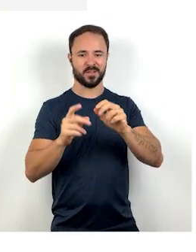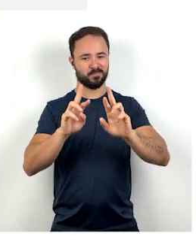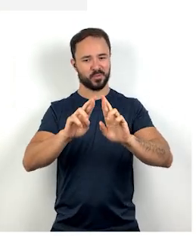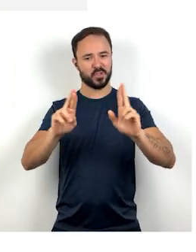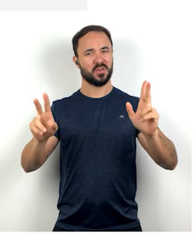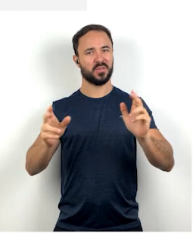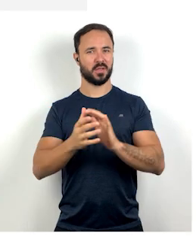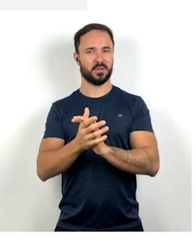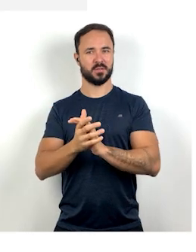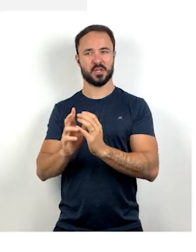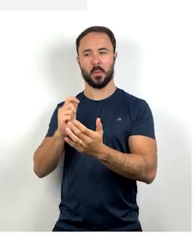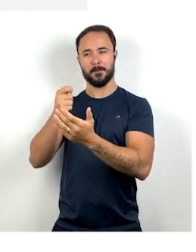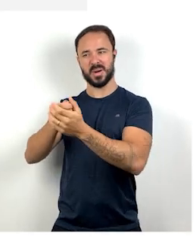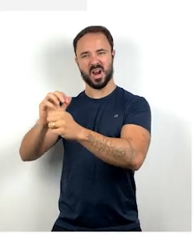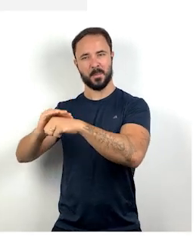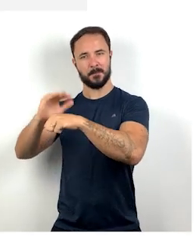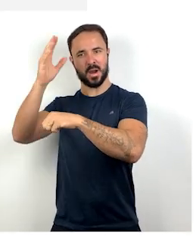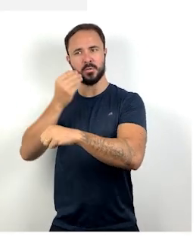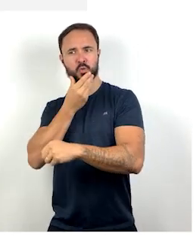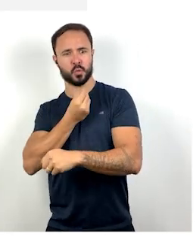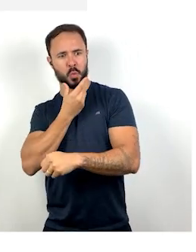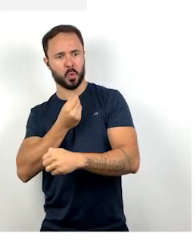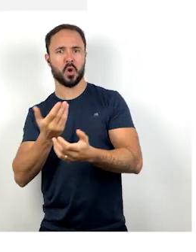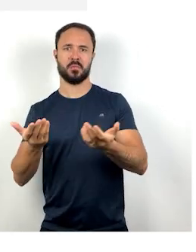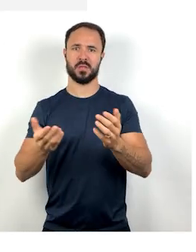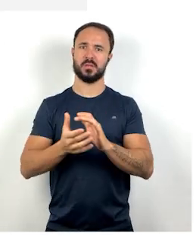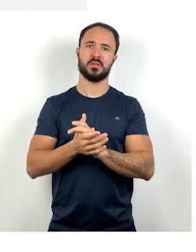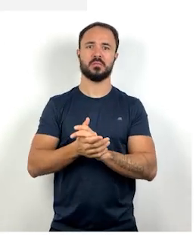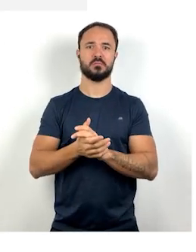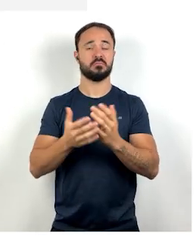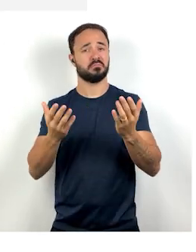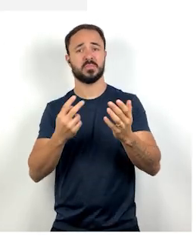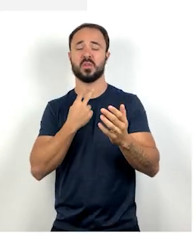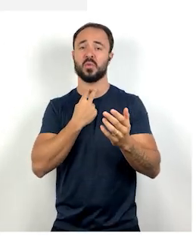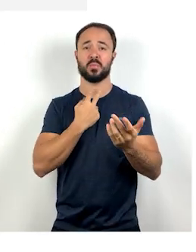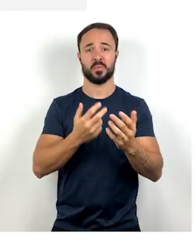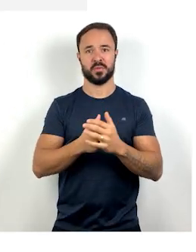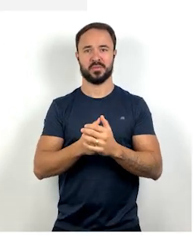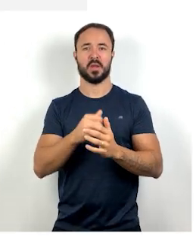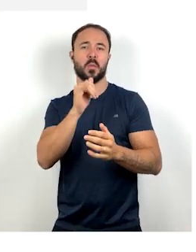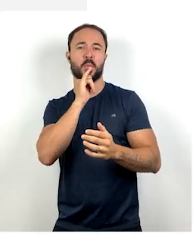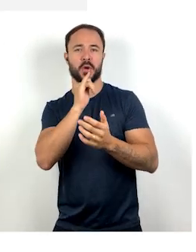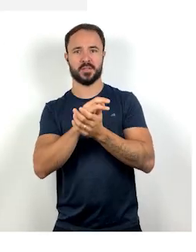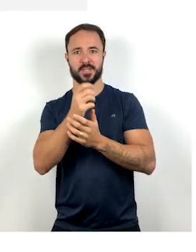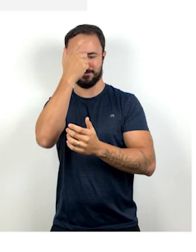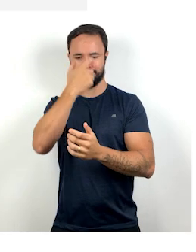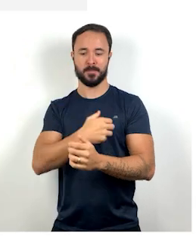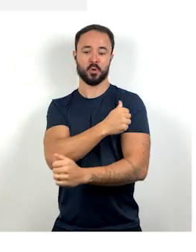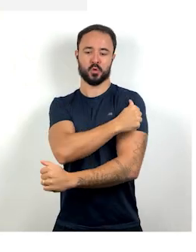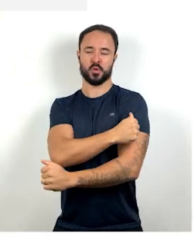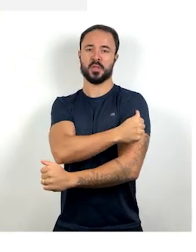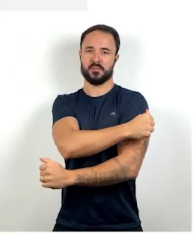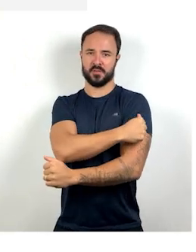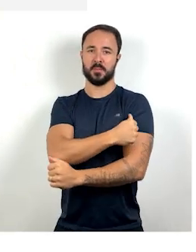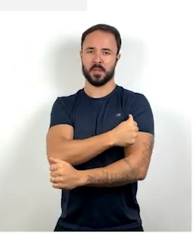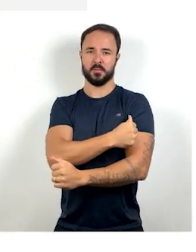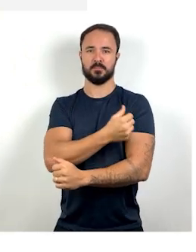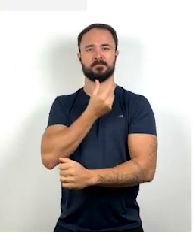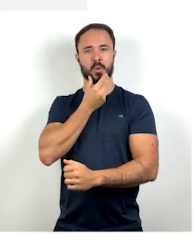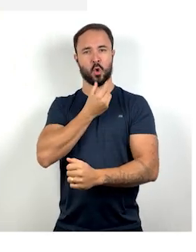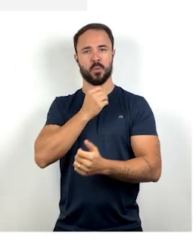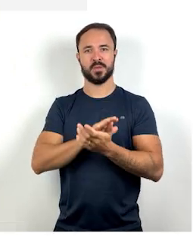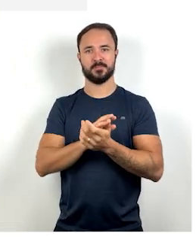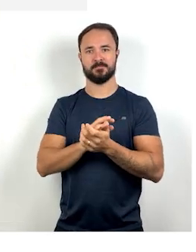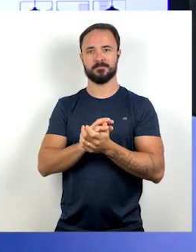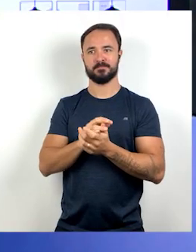enfermeiro e ali nós temos uma outra enfermeira, né? Um enfermeiro do sexo masculino e enfermeiro do